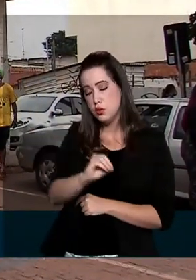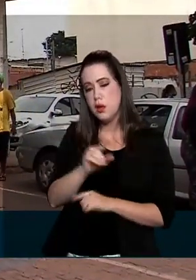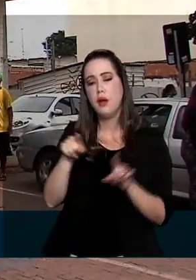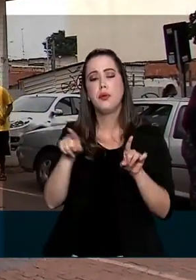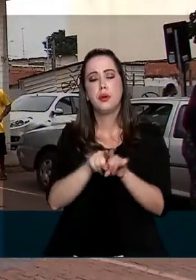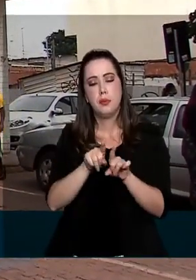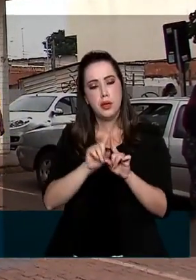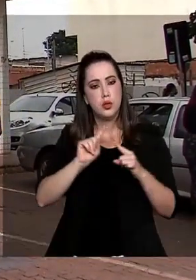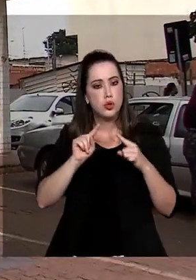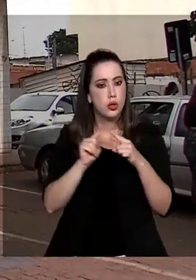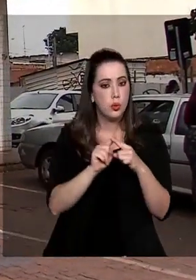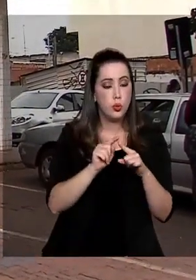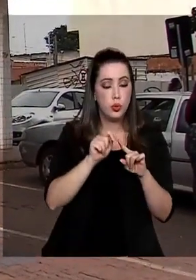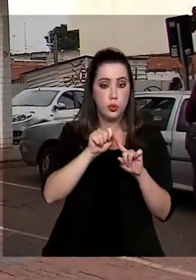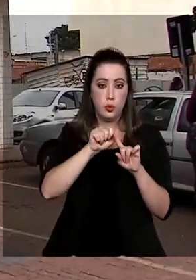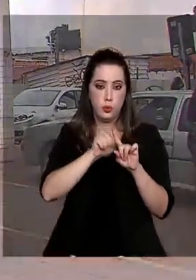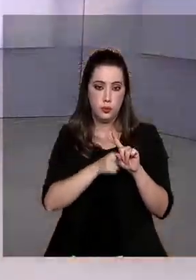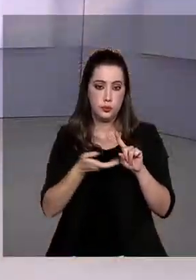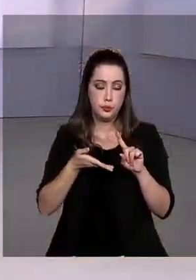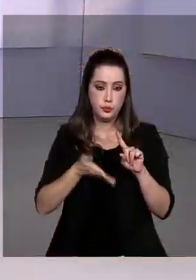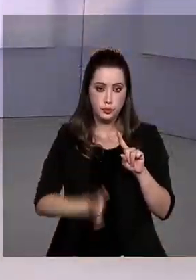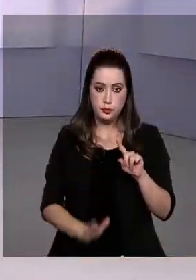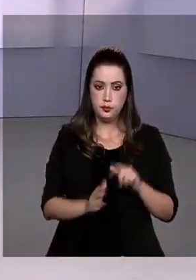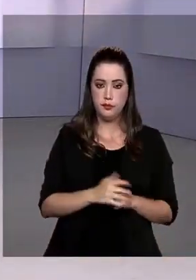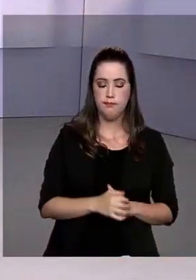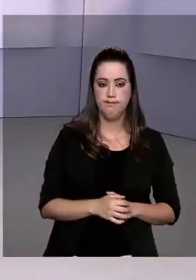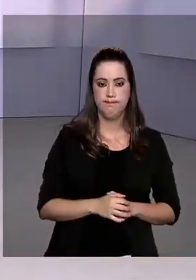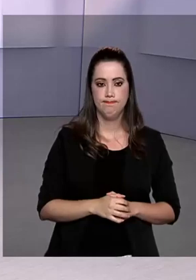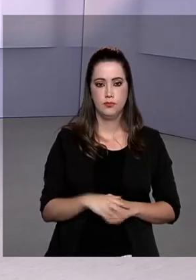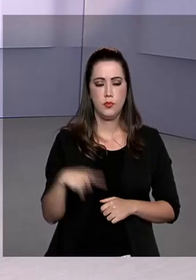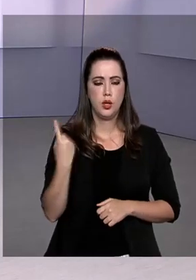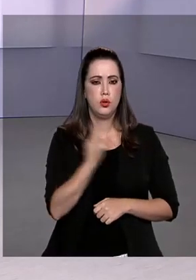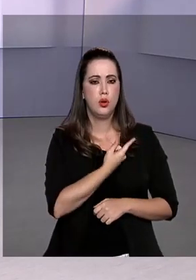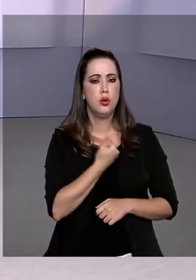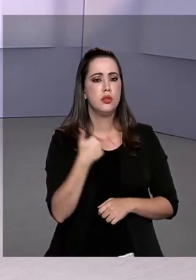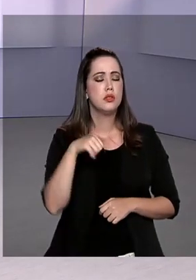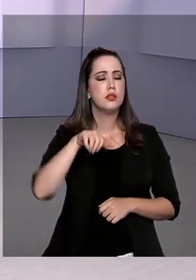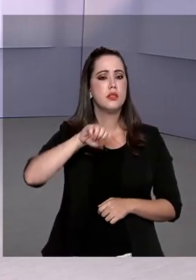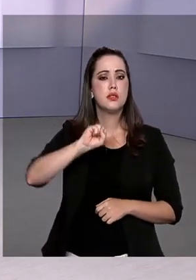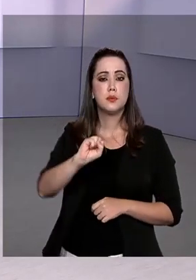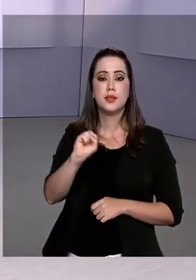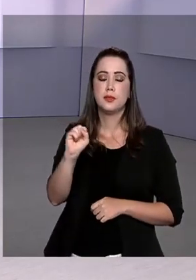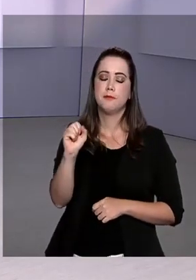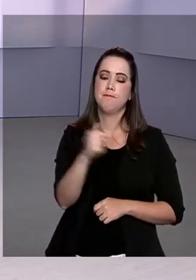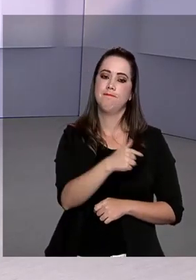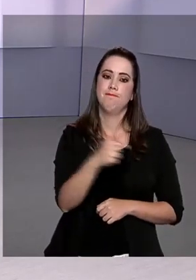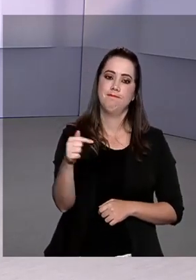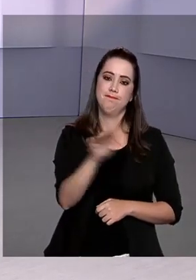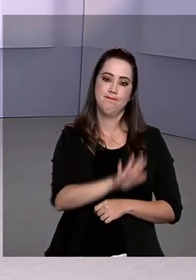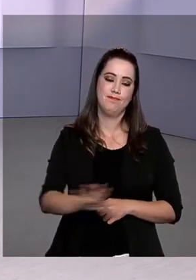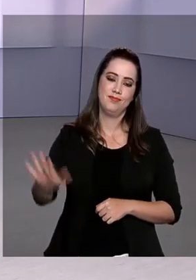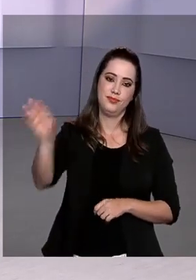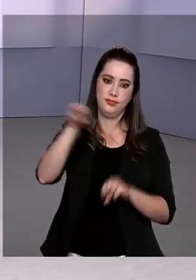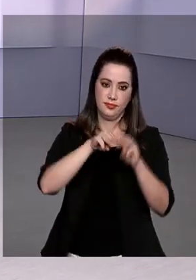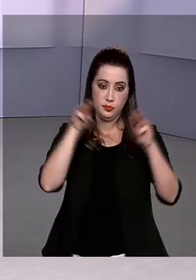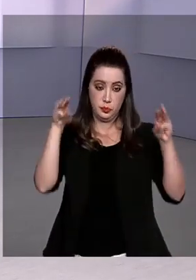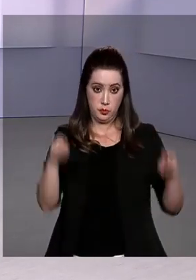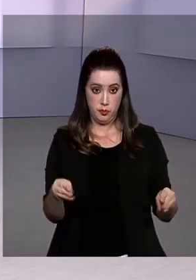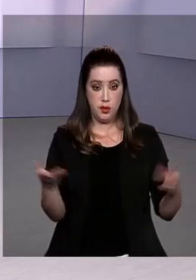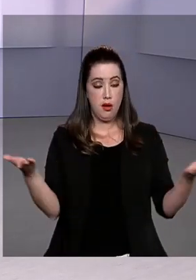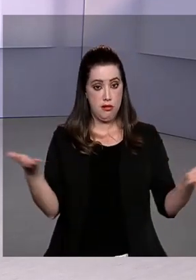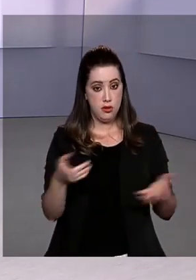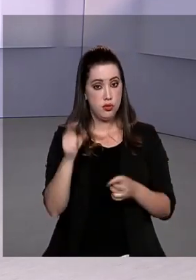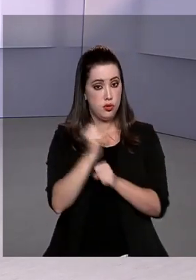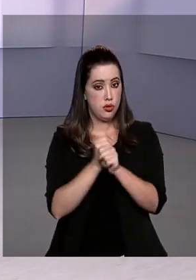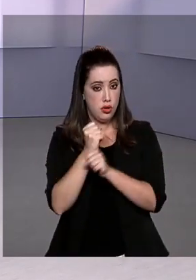também de acordo com o mês de aniversário. Estamos na 18ª Semana Nacional dos Museus. E neste ano,